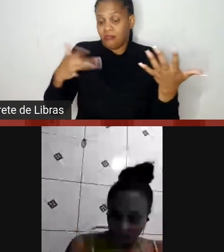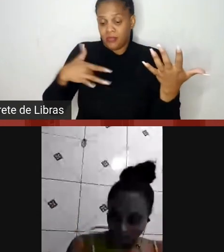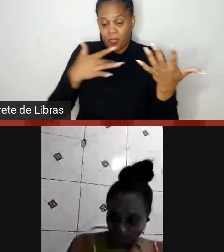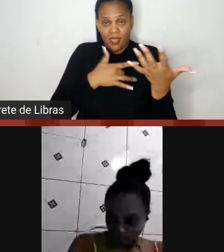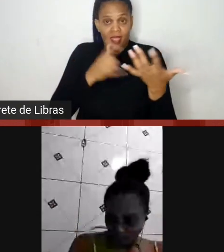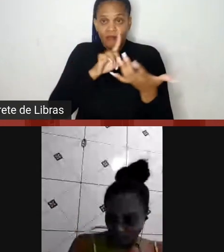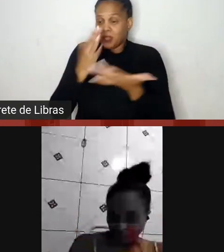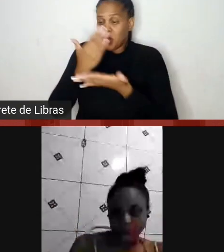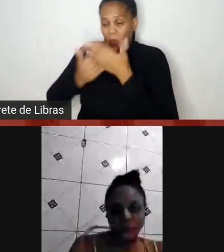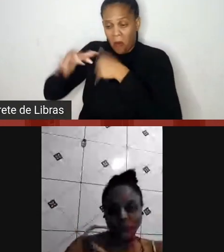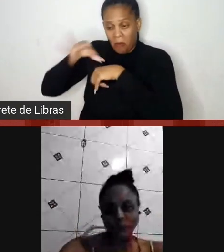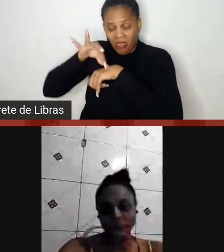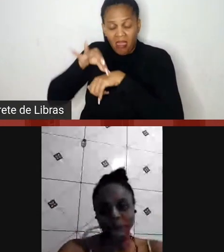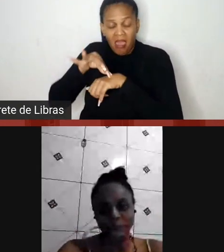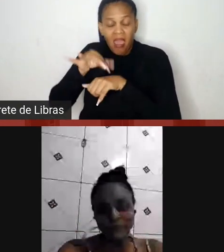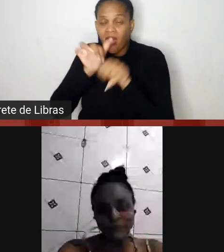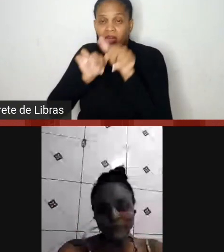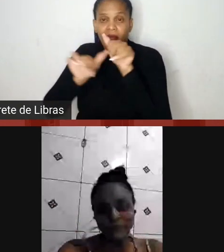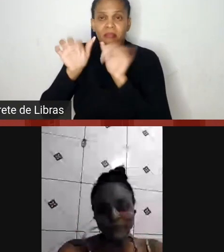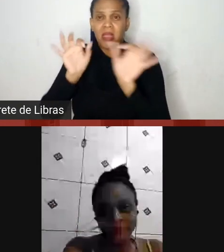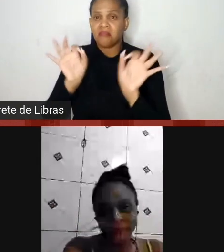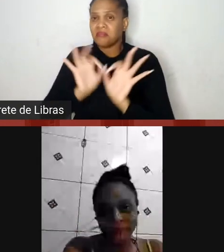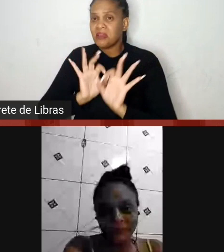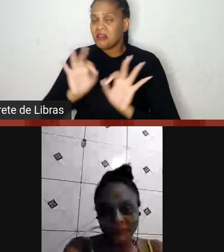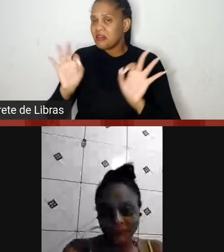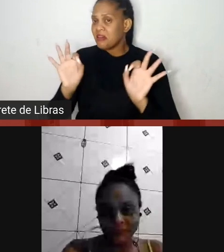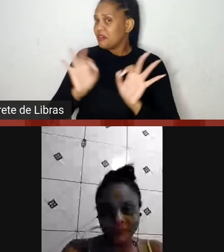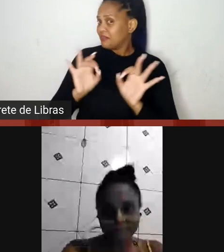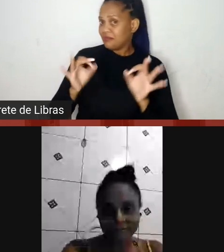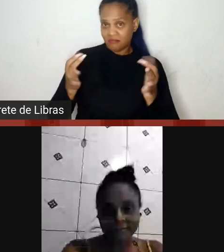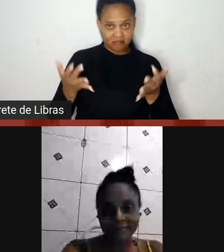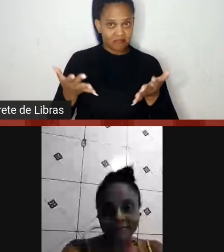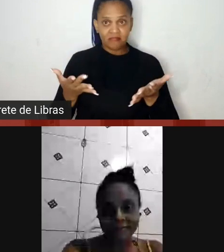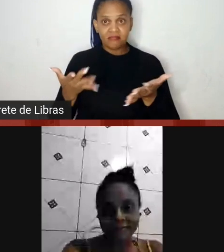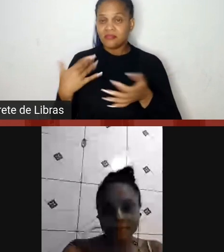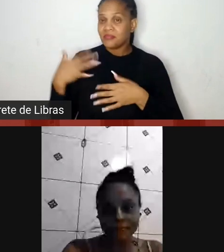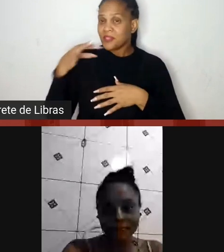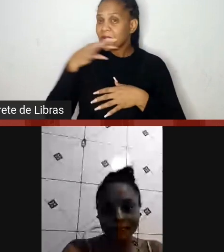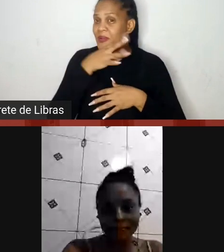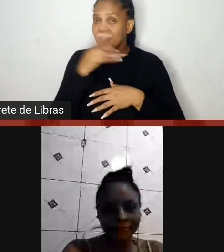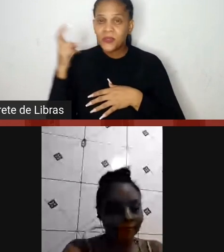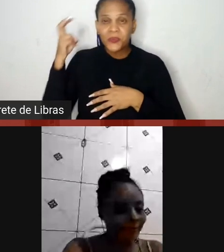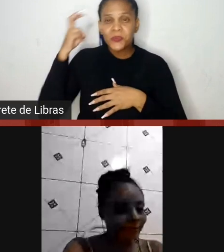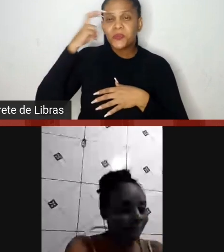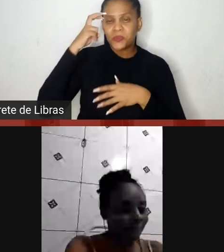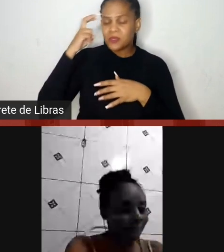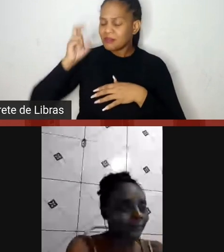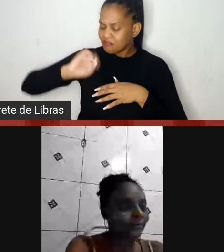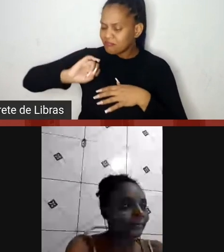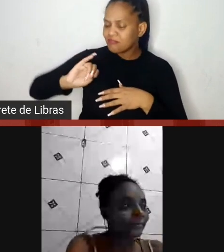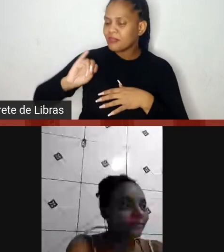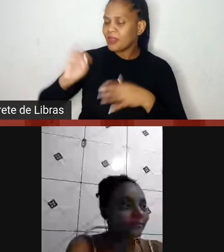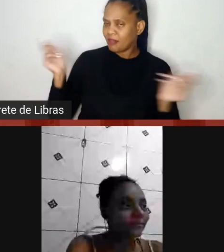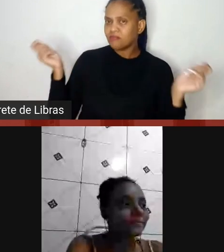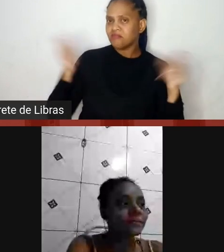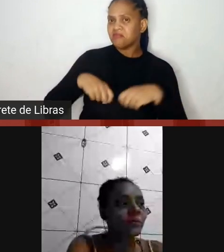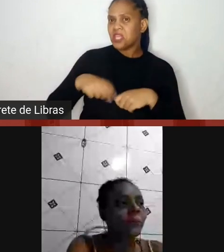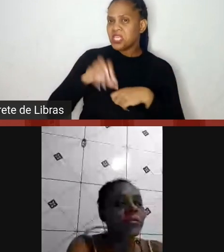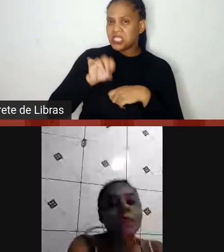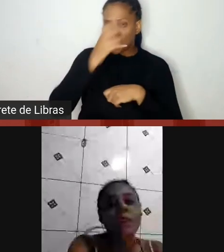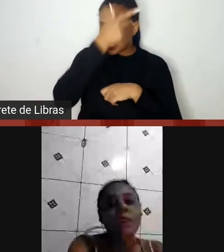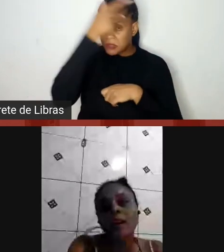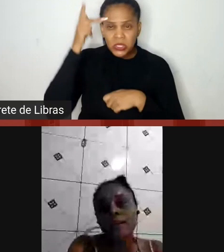bebe, quer entender? Aí, eu acho que a cultura, ela vai conseguir, se as pessoas conseguirem mesmo,